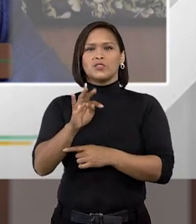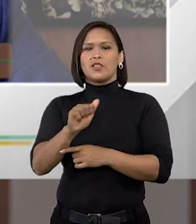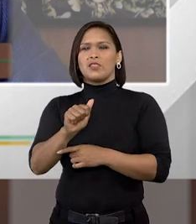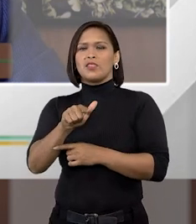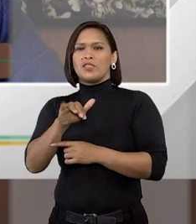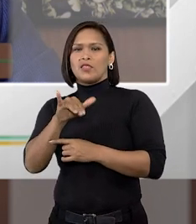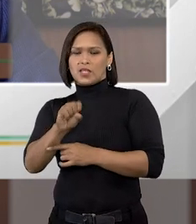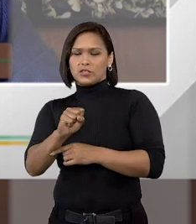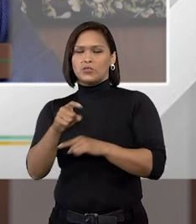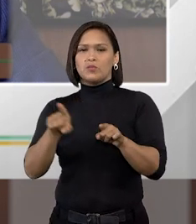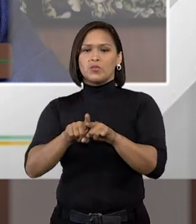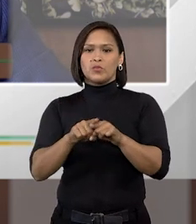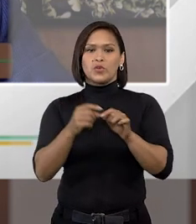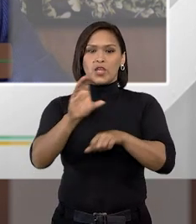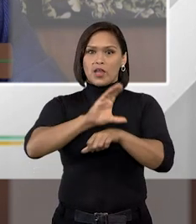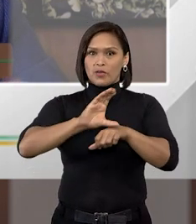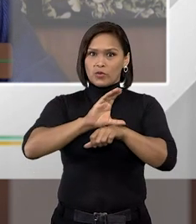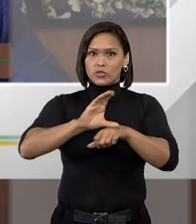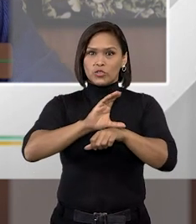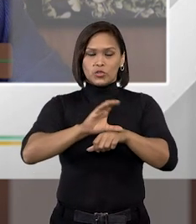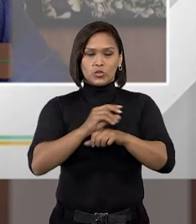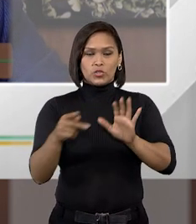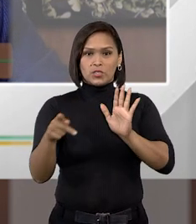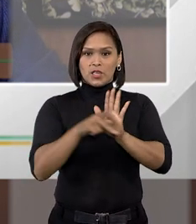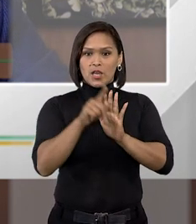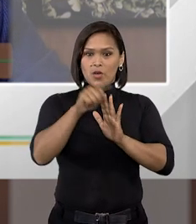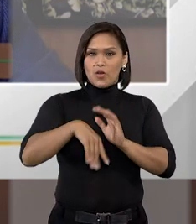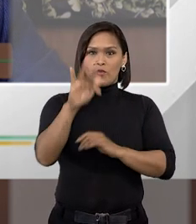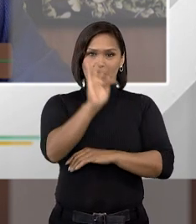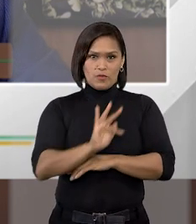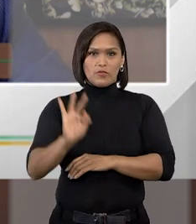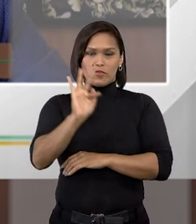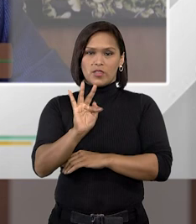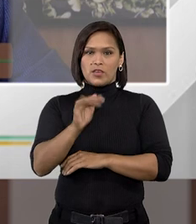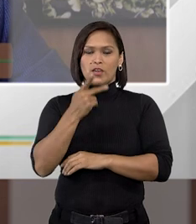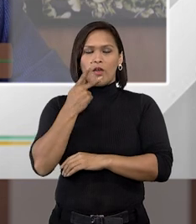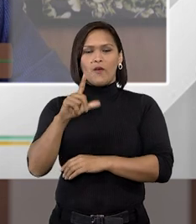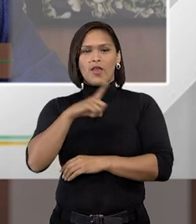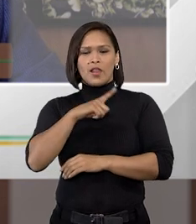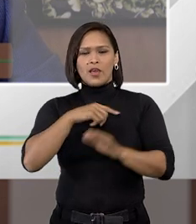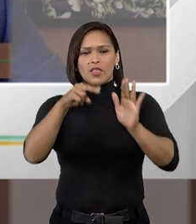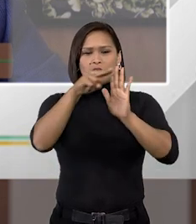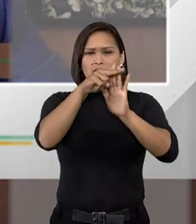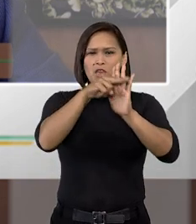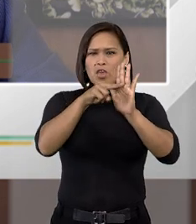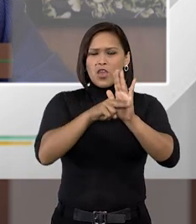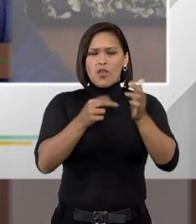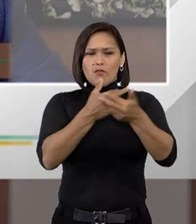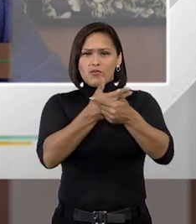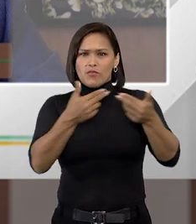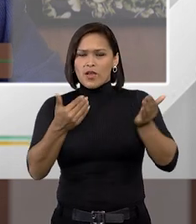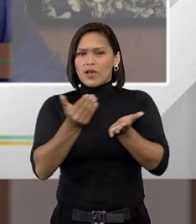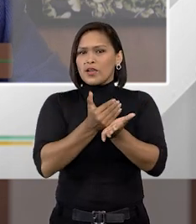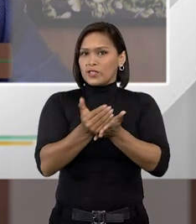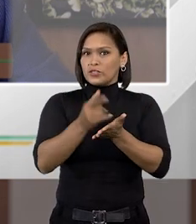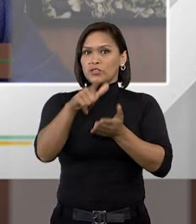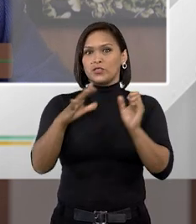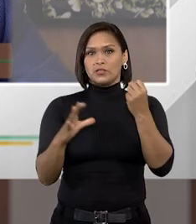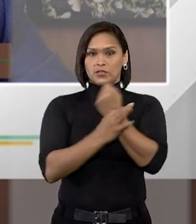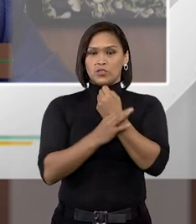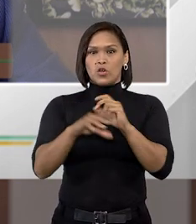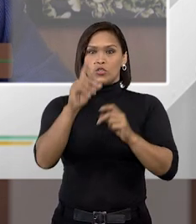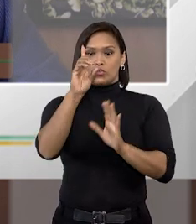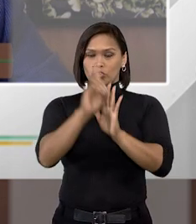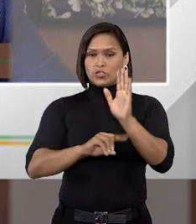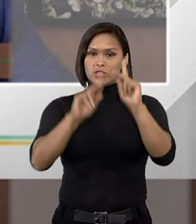Talisson. Por quê? A nossa Carta Magna, a nossa Constituição da República, ela prevê, ela tem uma série de princípios que asseguram